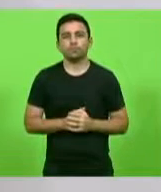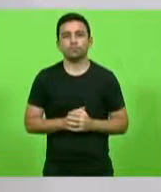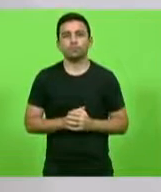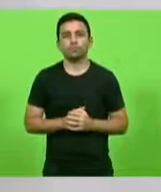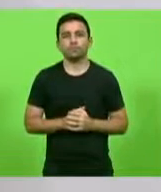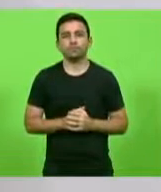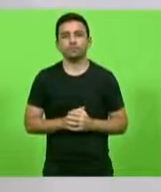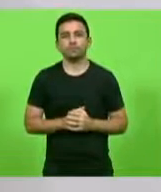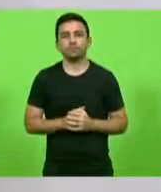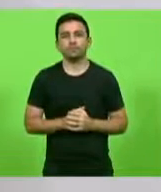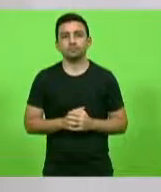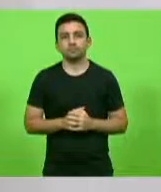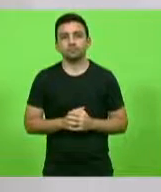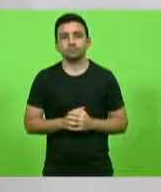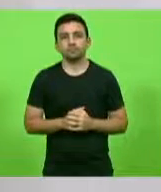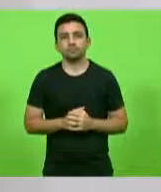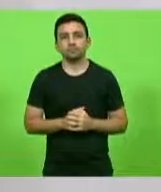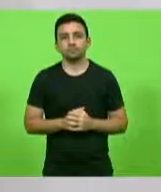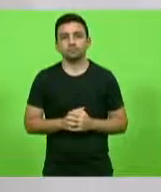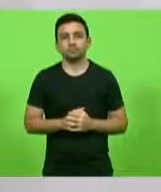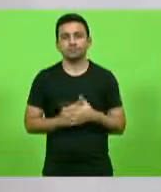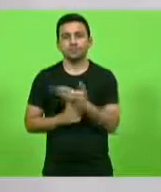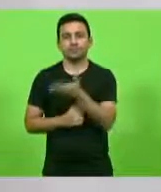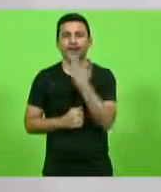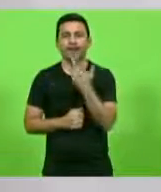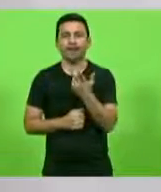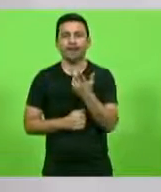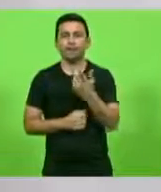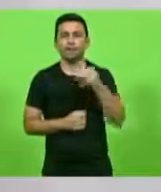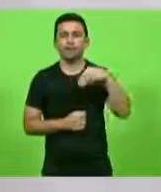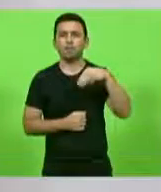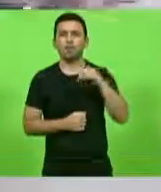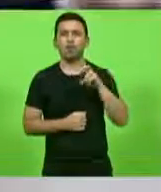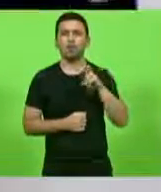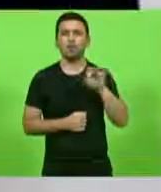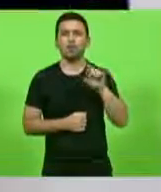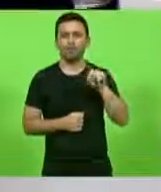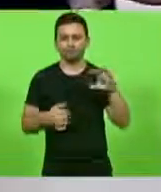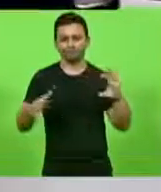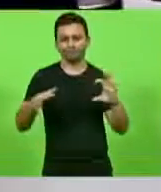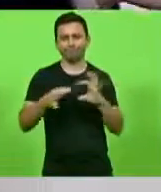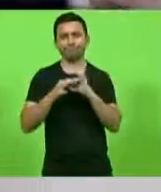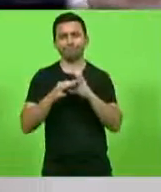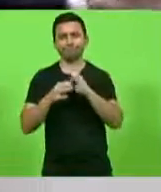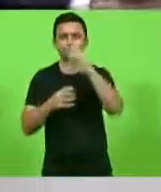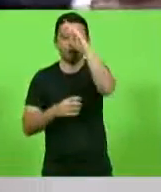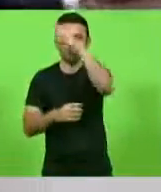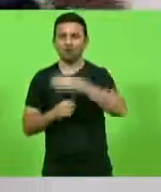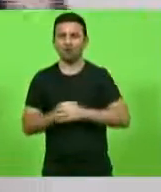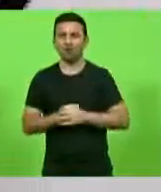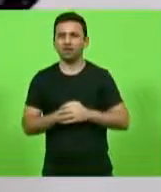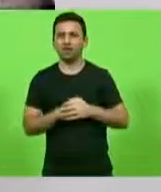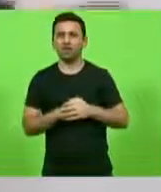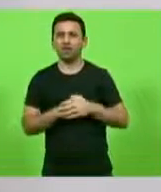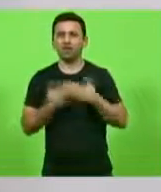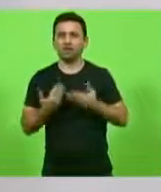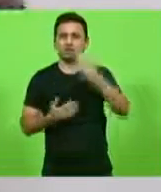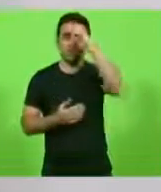e diz que o Moro tinha ligação com o Bolsonaro. O Bolsonaro tentou cumprimentar o Moro